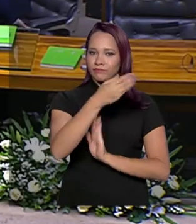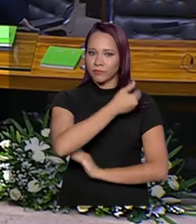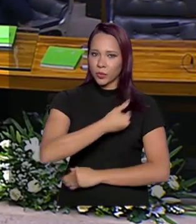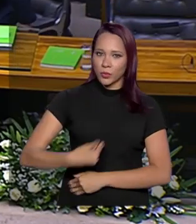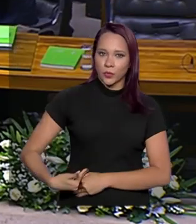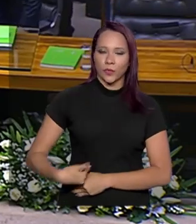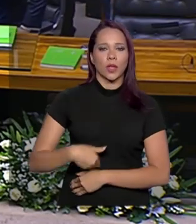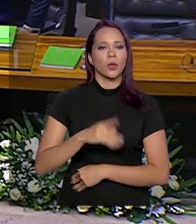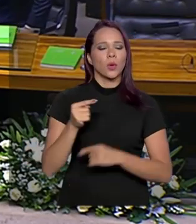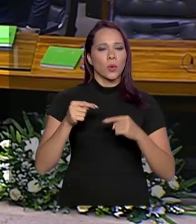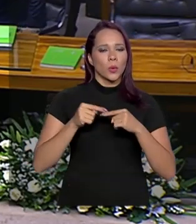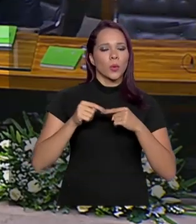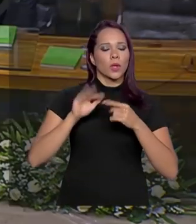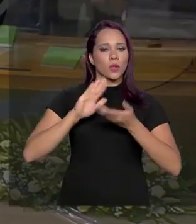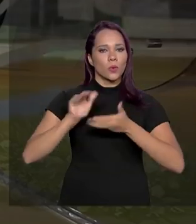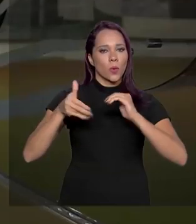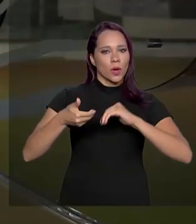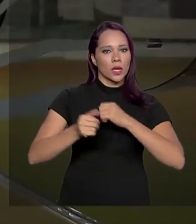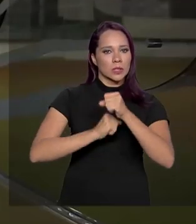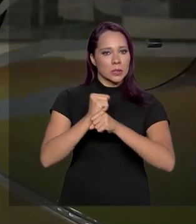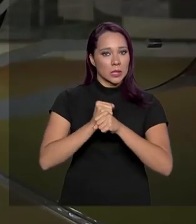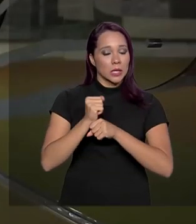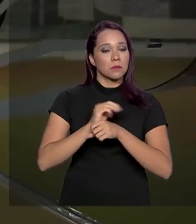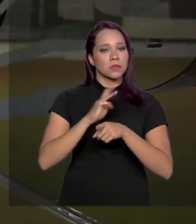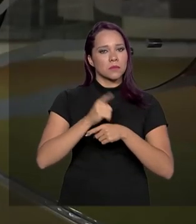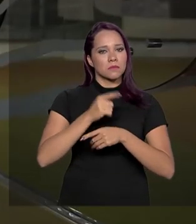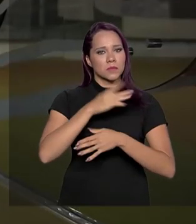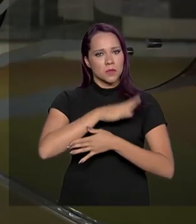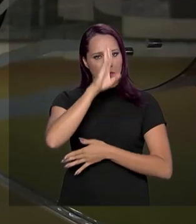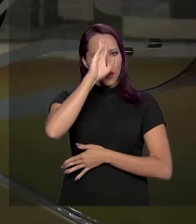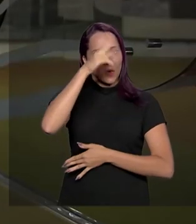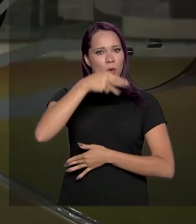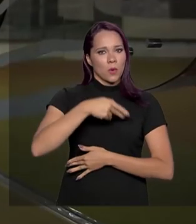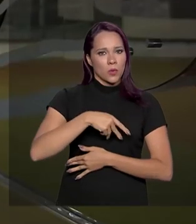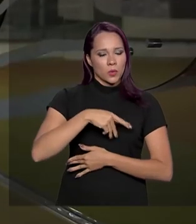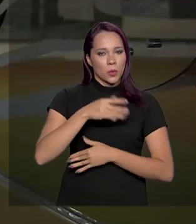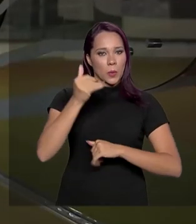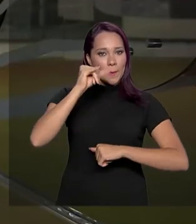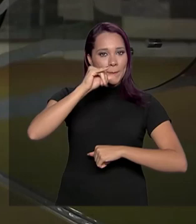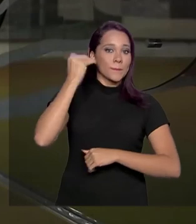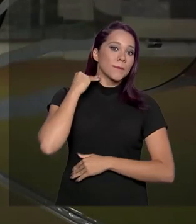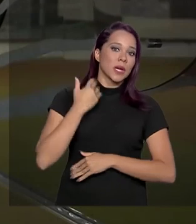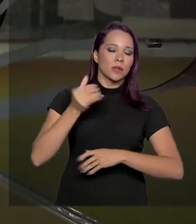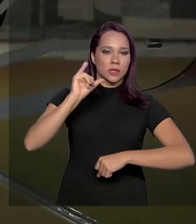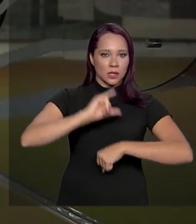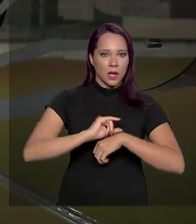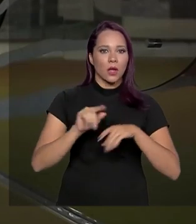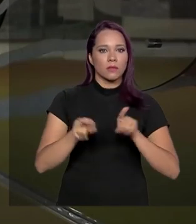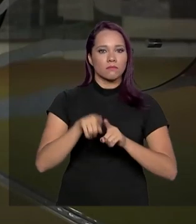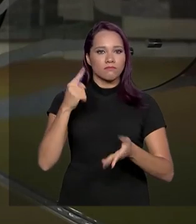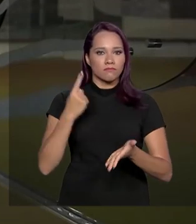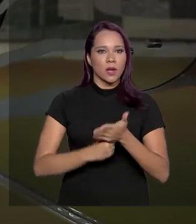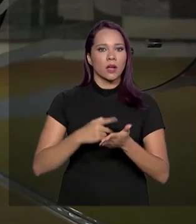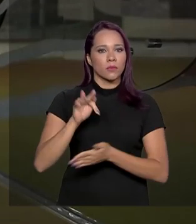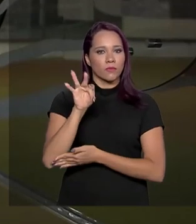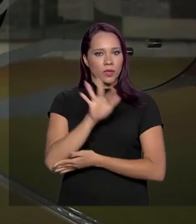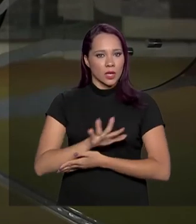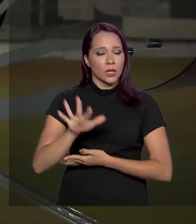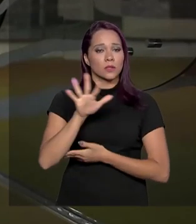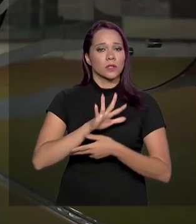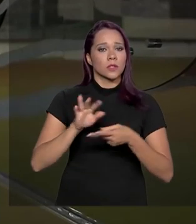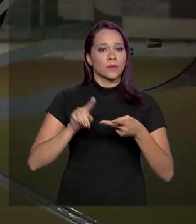governo em relação ao Congresso este ano, entre elas a autonomia do Banco Central, projetos que tratam de pacto federativo, da